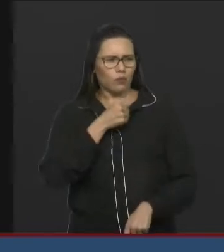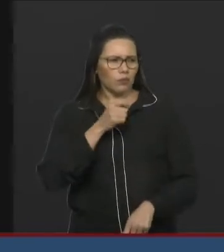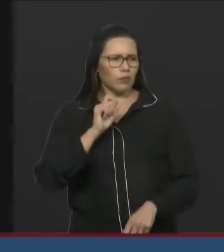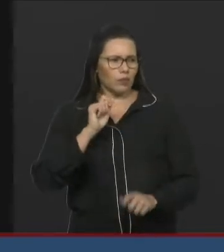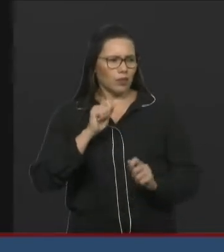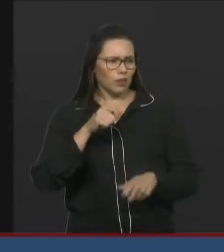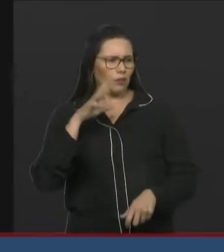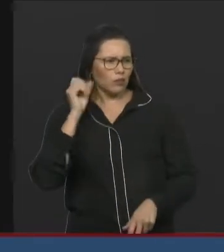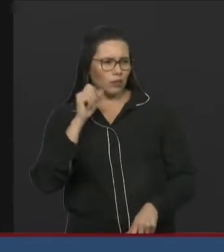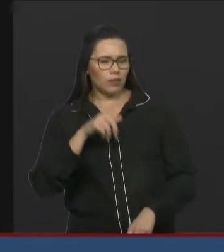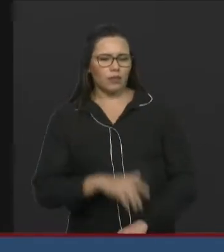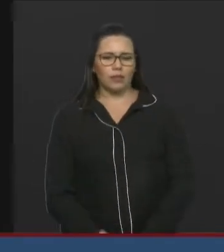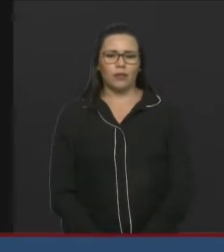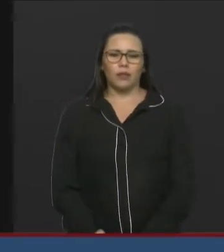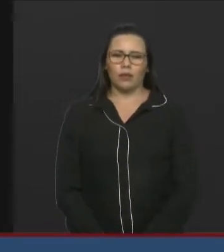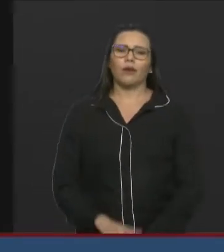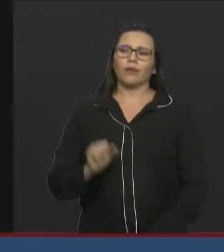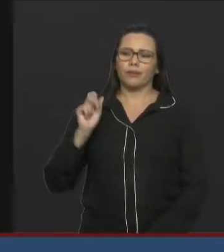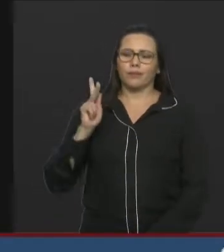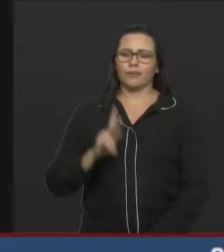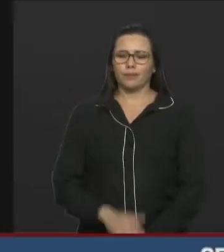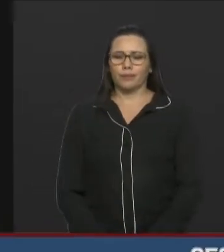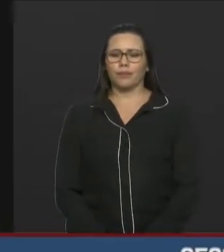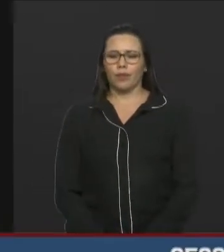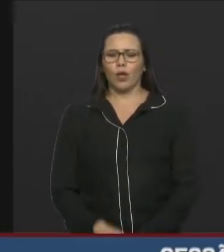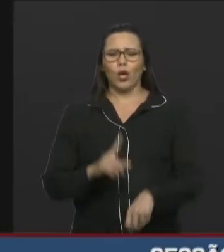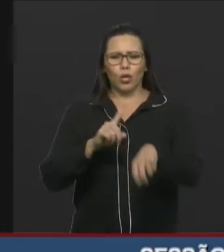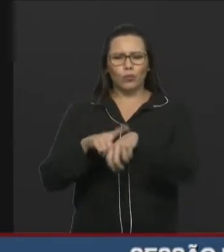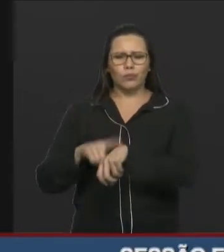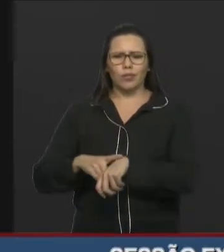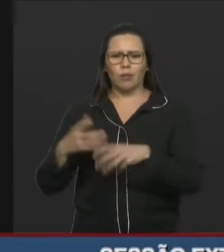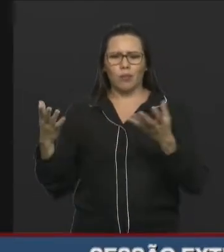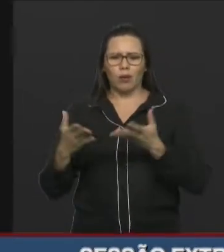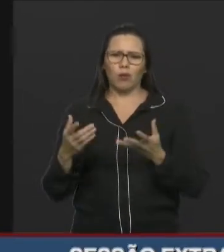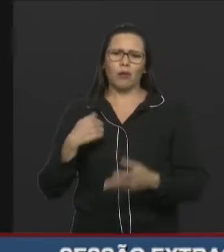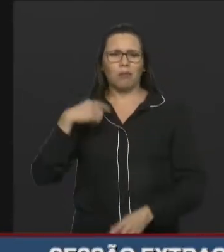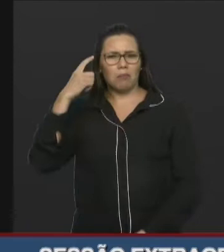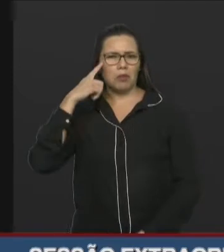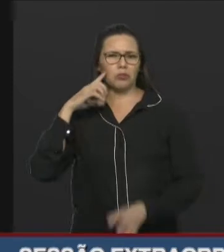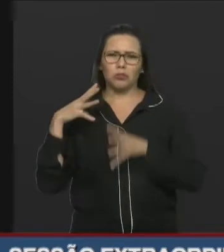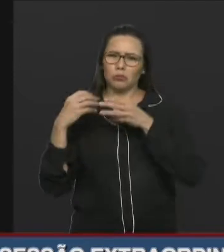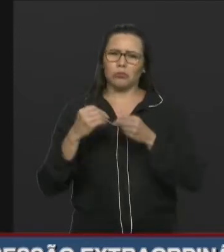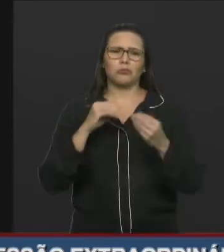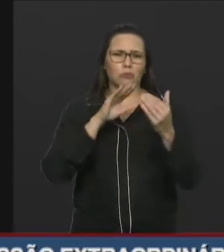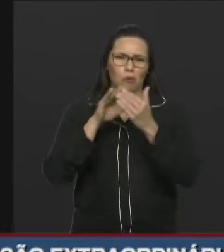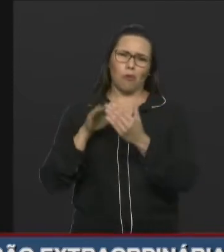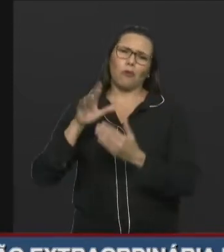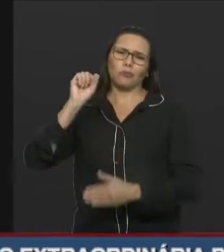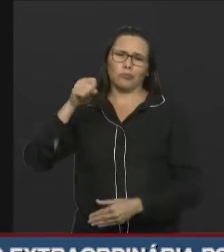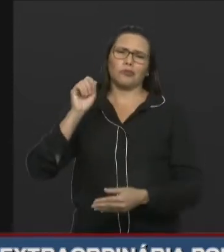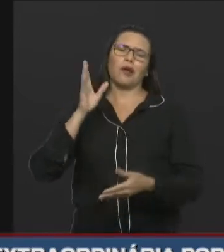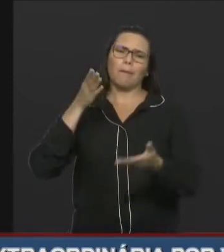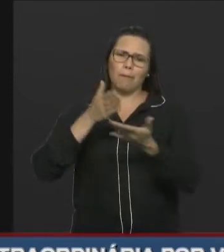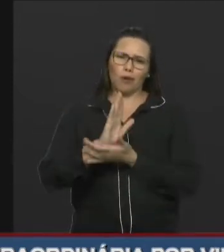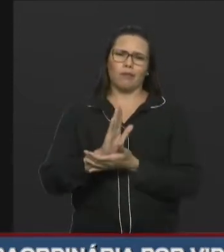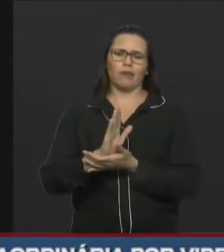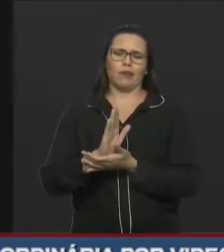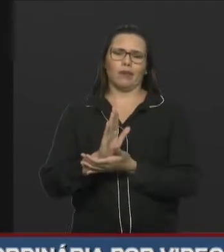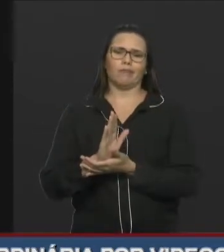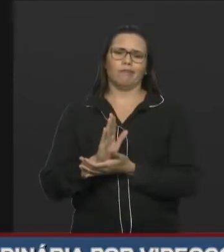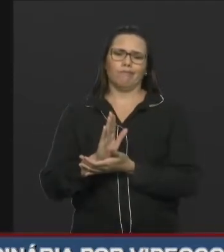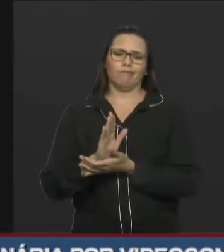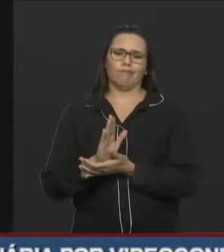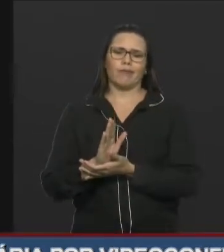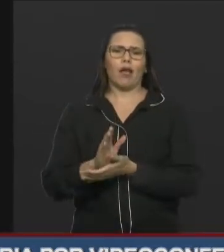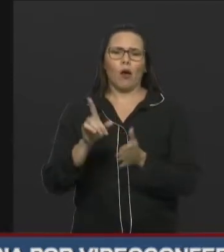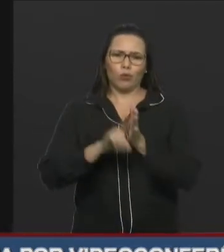Presidente, em um momento como esse, ninguém poderia ser contra uma redução dessa. O que a gente espera, de fato, é